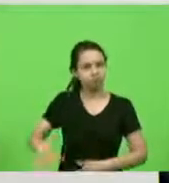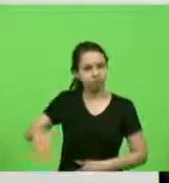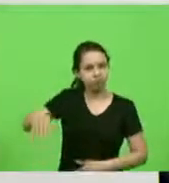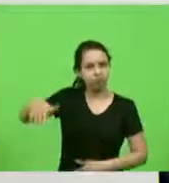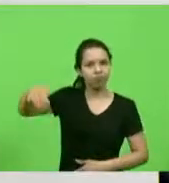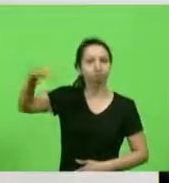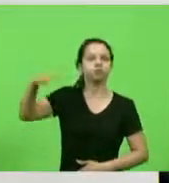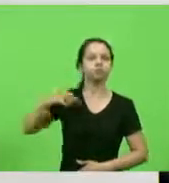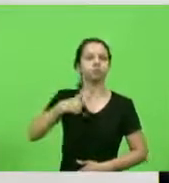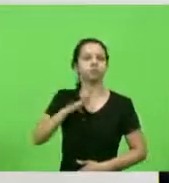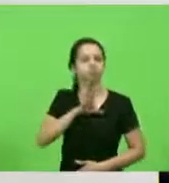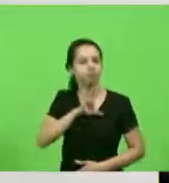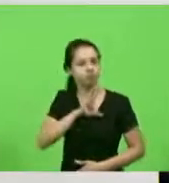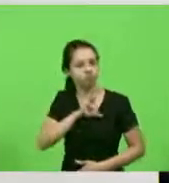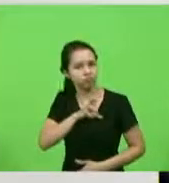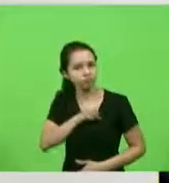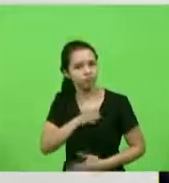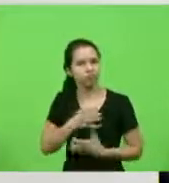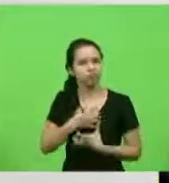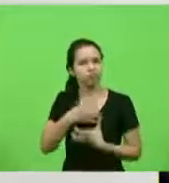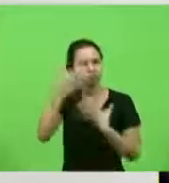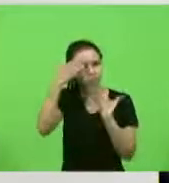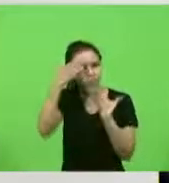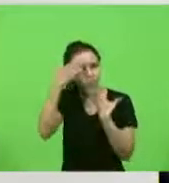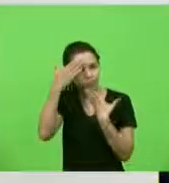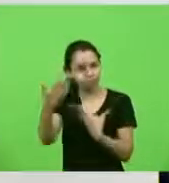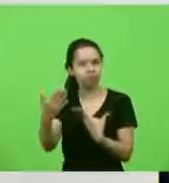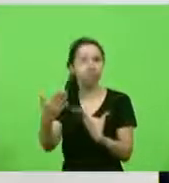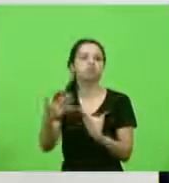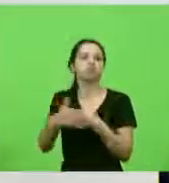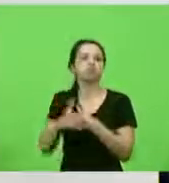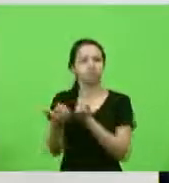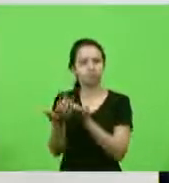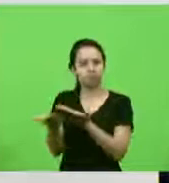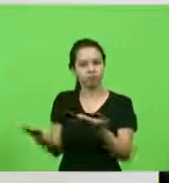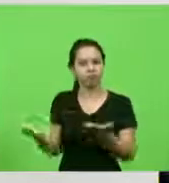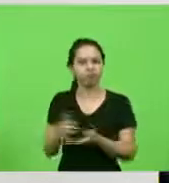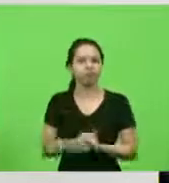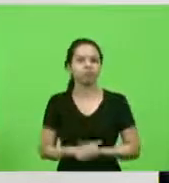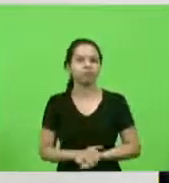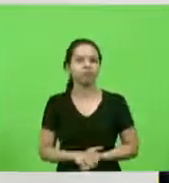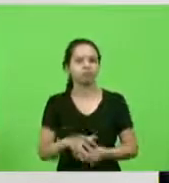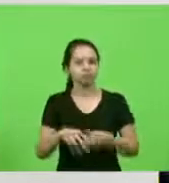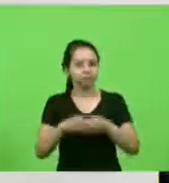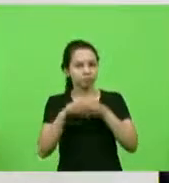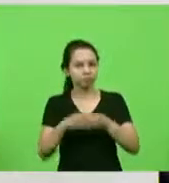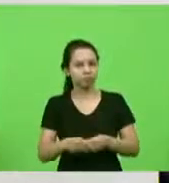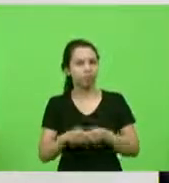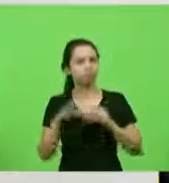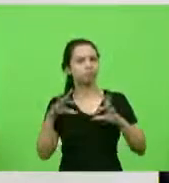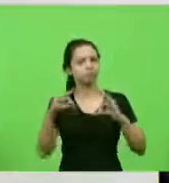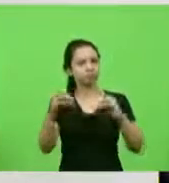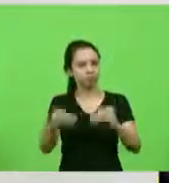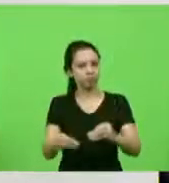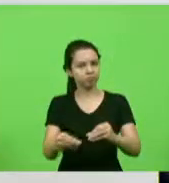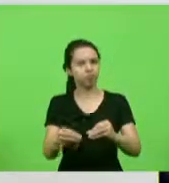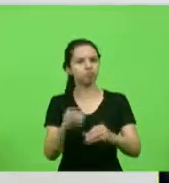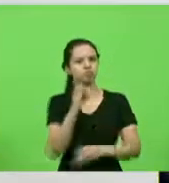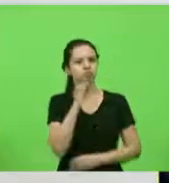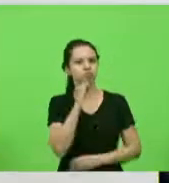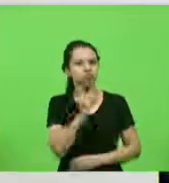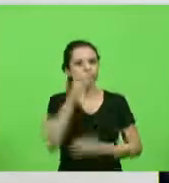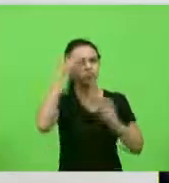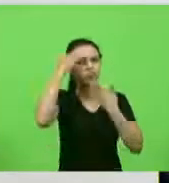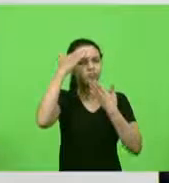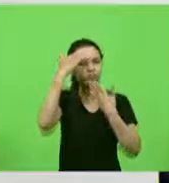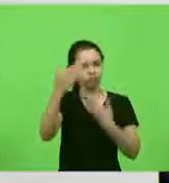tudo, eu tenho um amor e uma gratidão e um carinho muito grande. Quero aqui cumprimentar a todos e dizer, agradecer ao